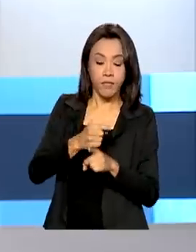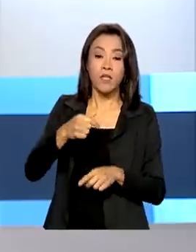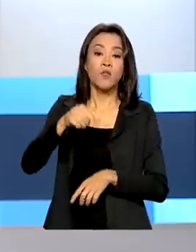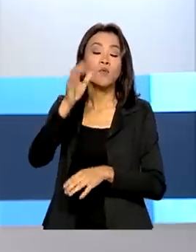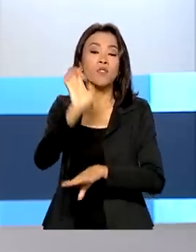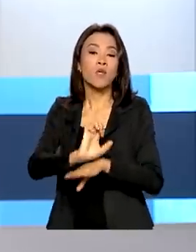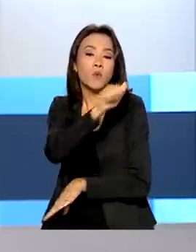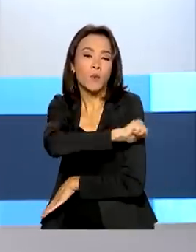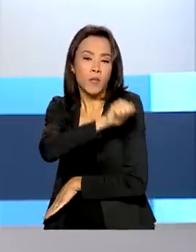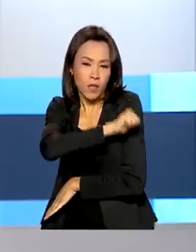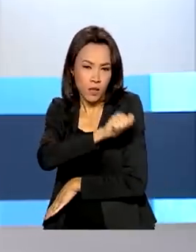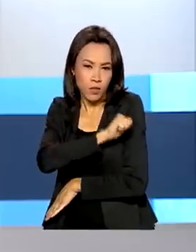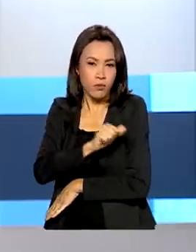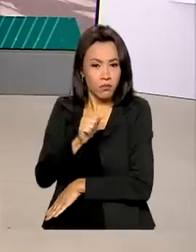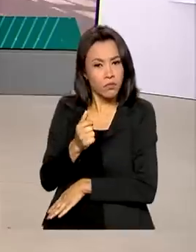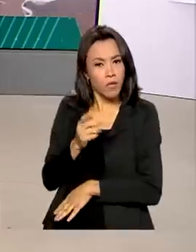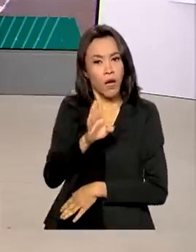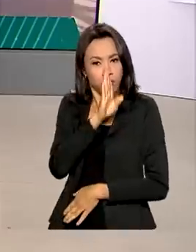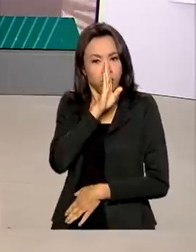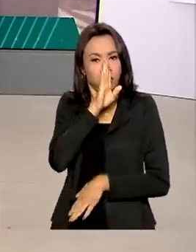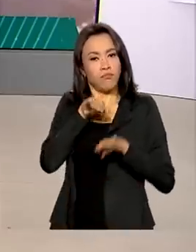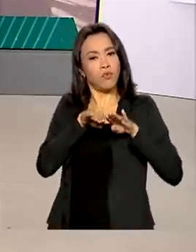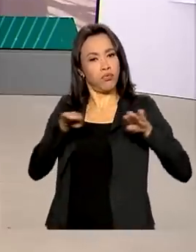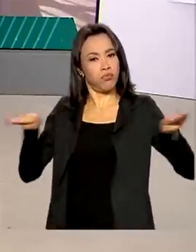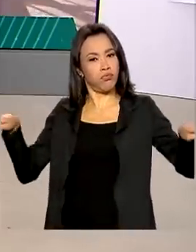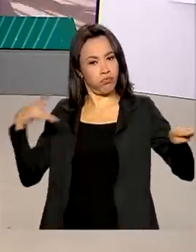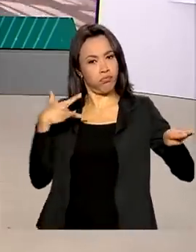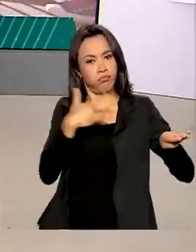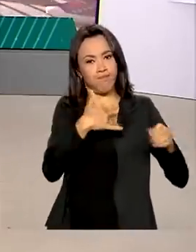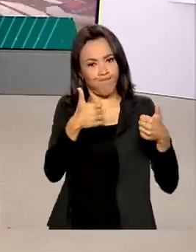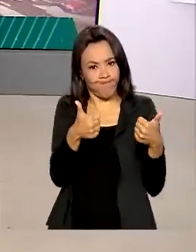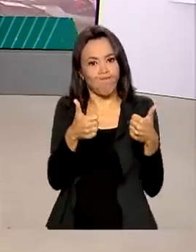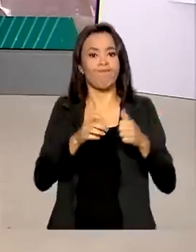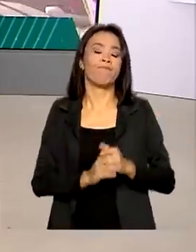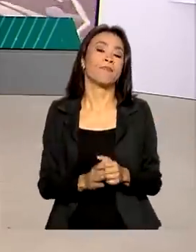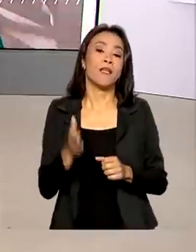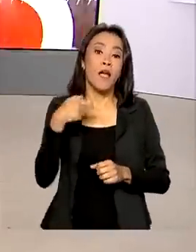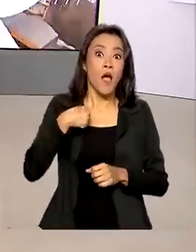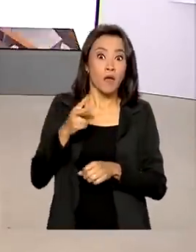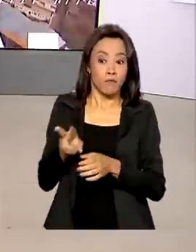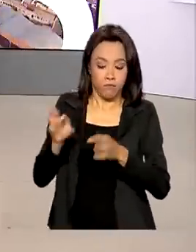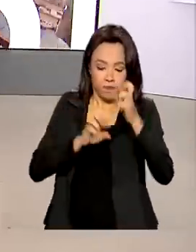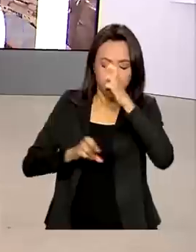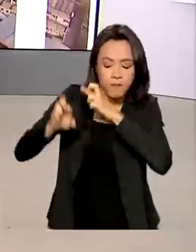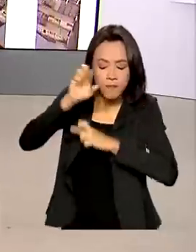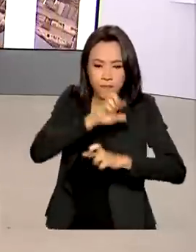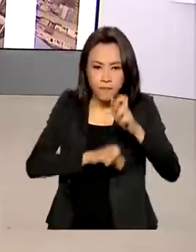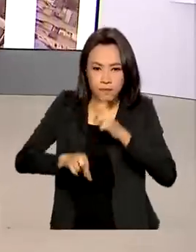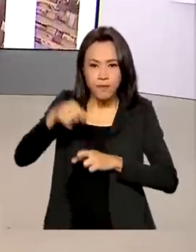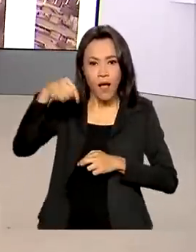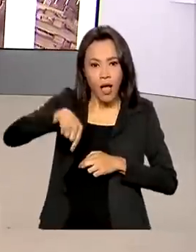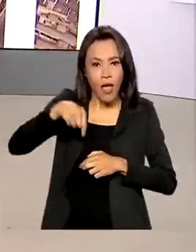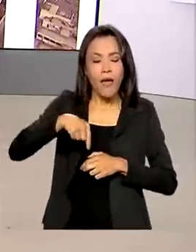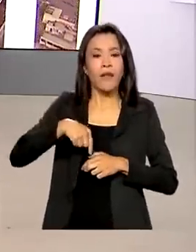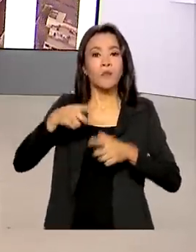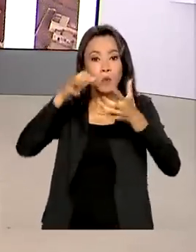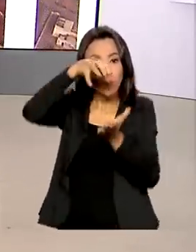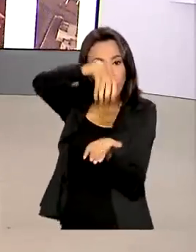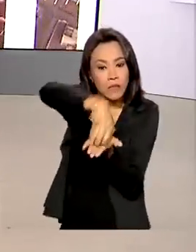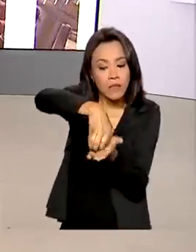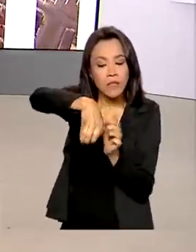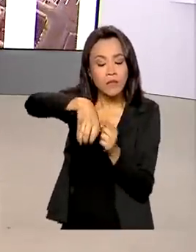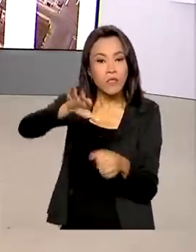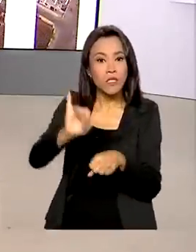isolado e sem complicações. O monitoramento é feito pelos Centros de Informações Estratégicas em Vigilância em Saúde,